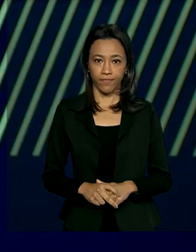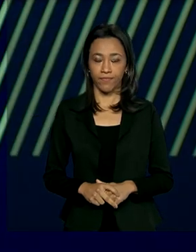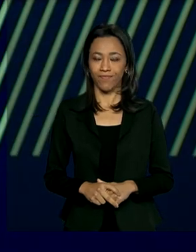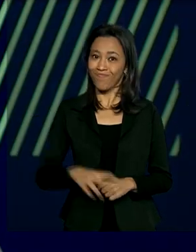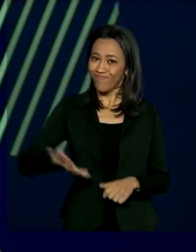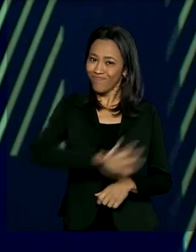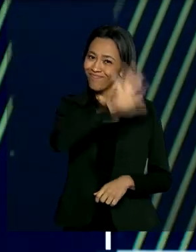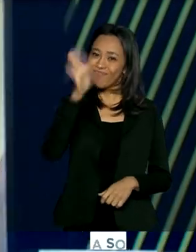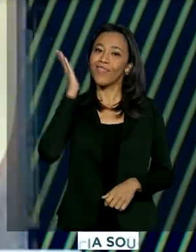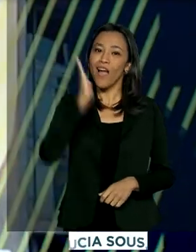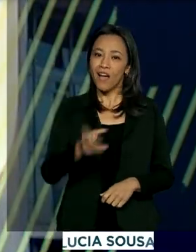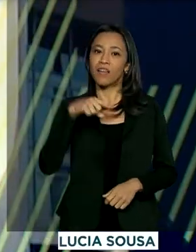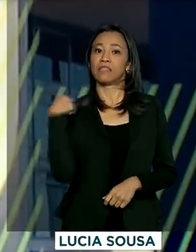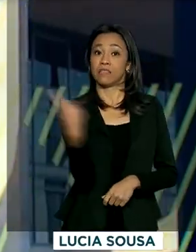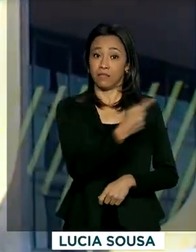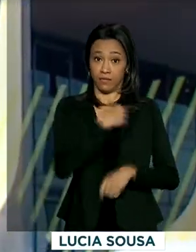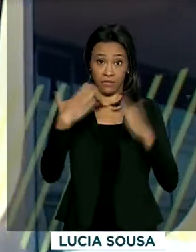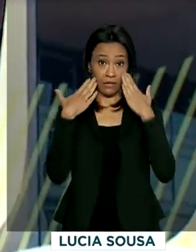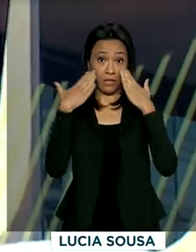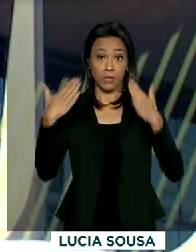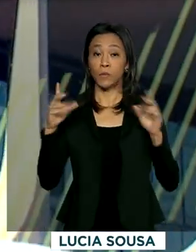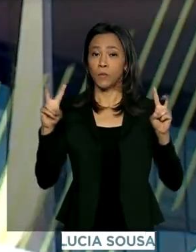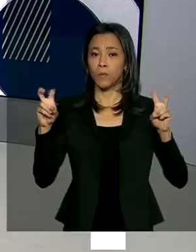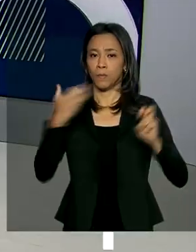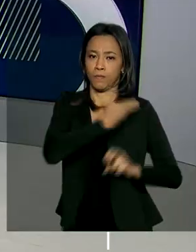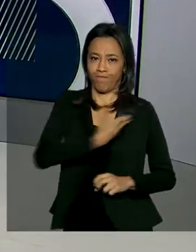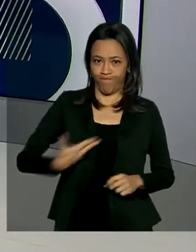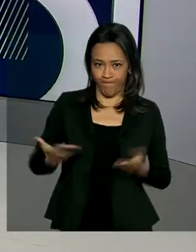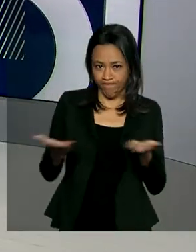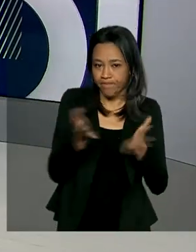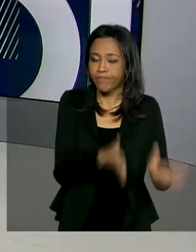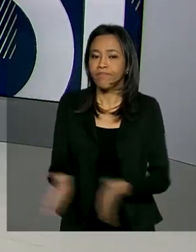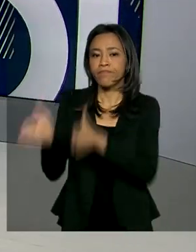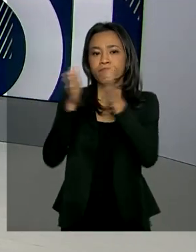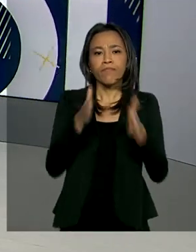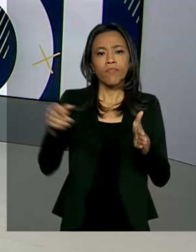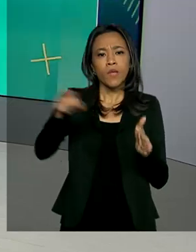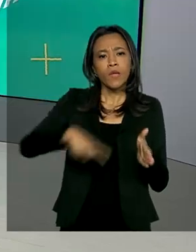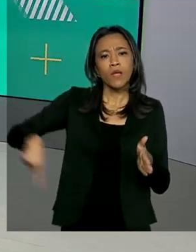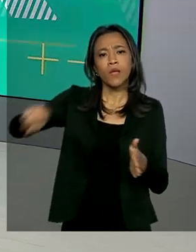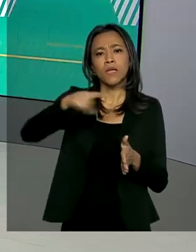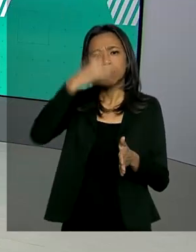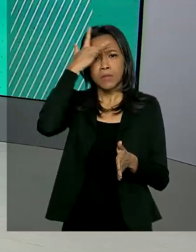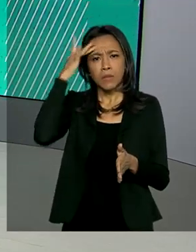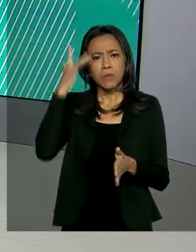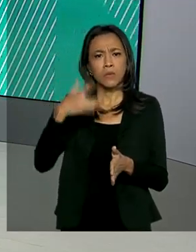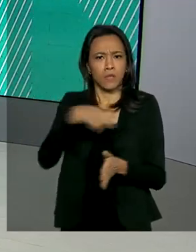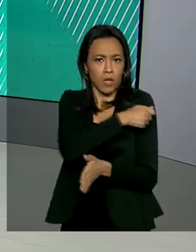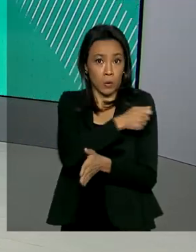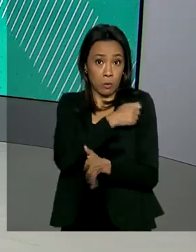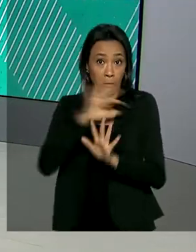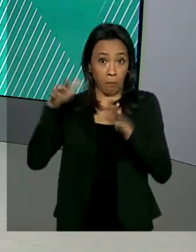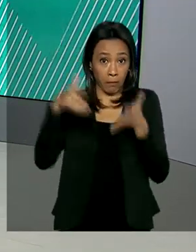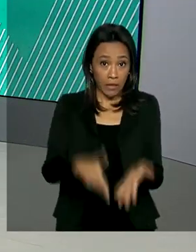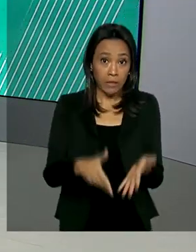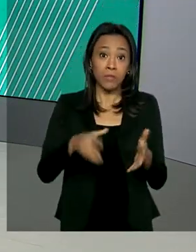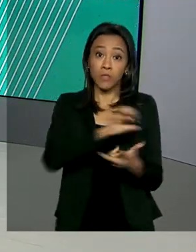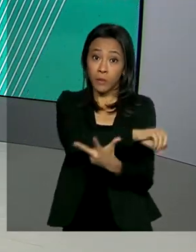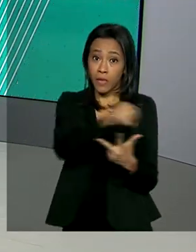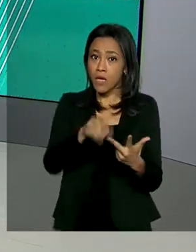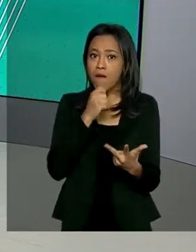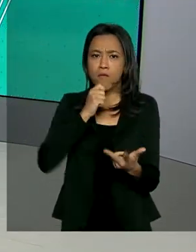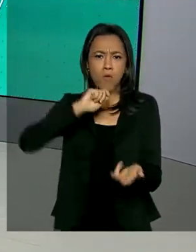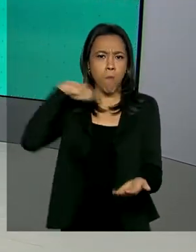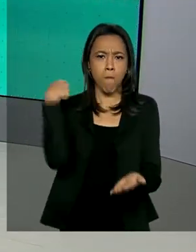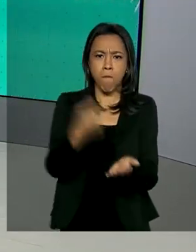Olá, já estamos no ar com o governo agora. Os participantes do Enem que ainda não pagaram a taxa de inscrição terão